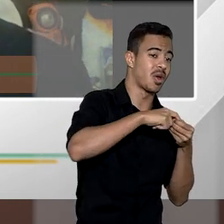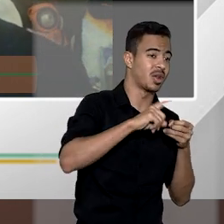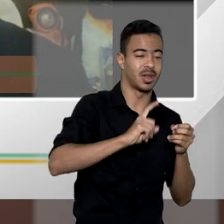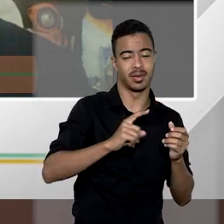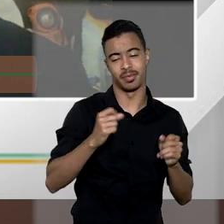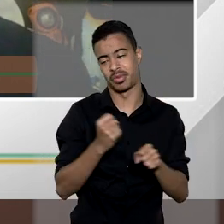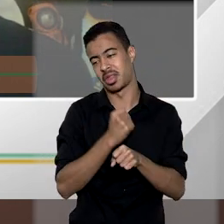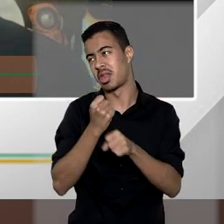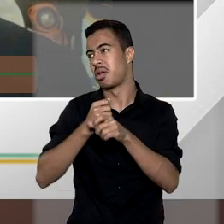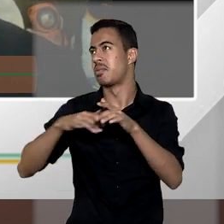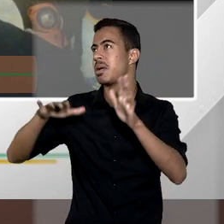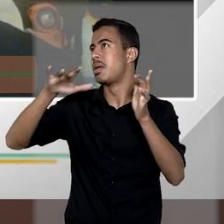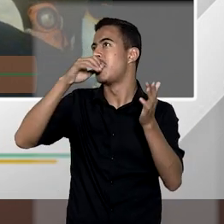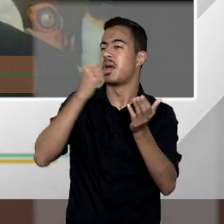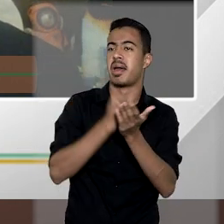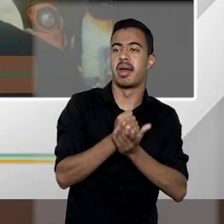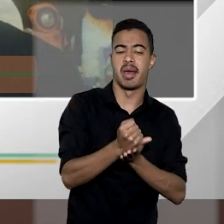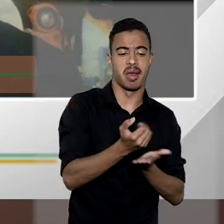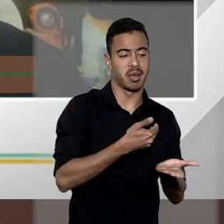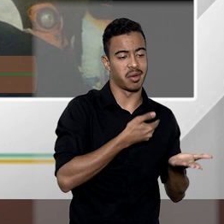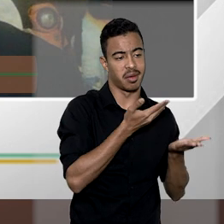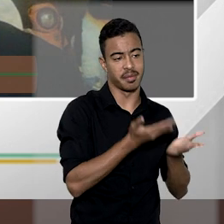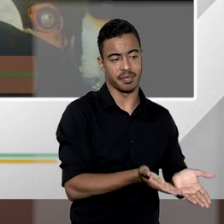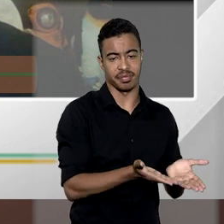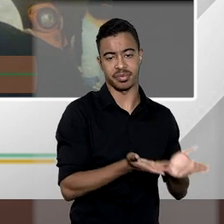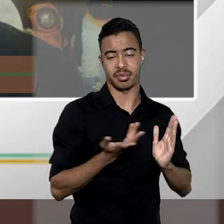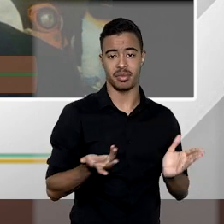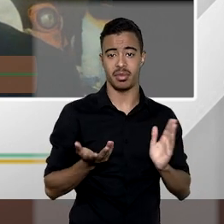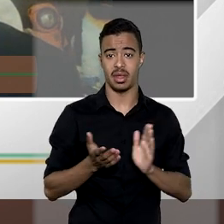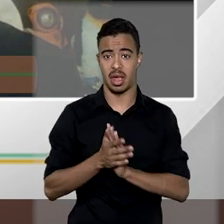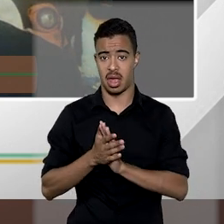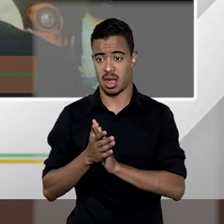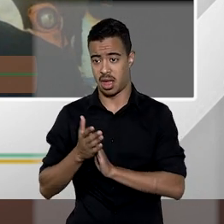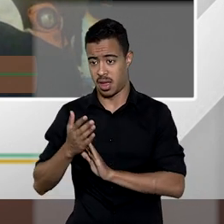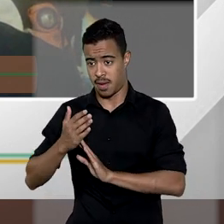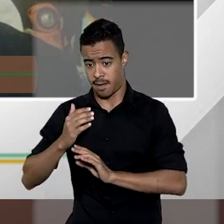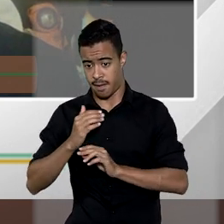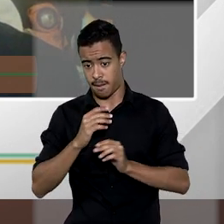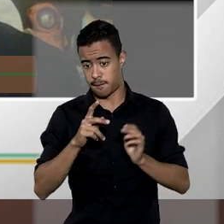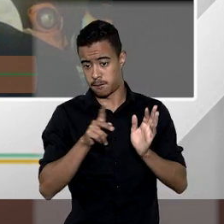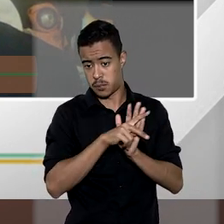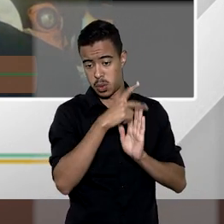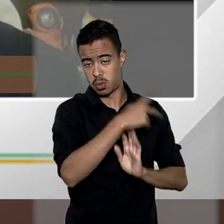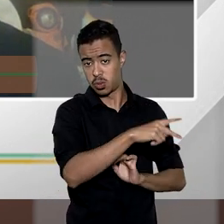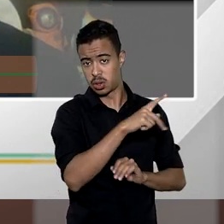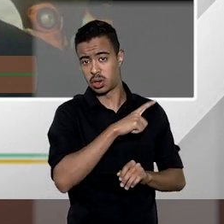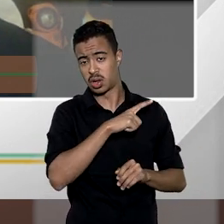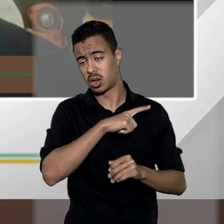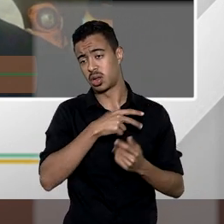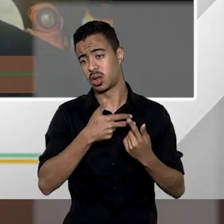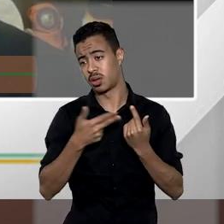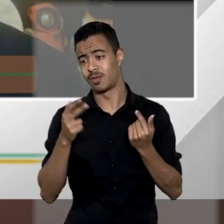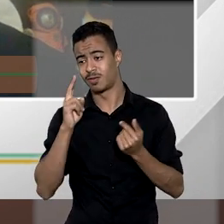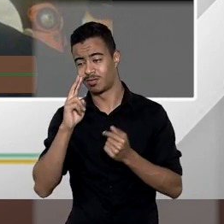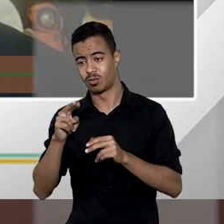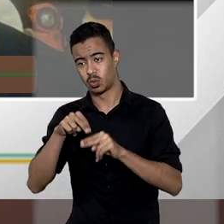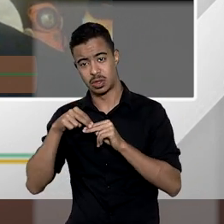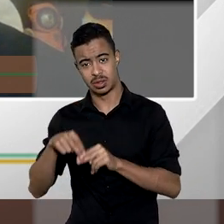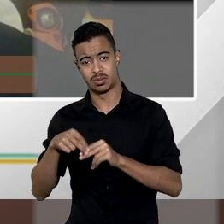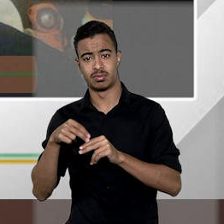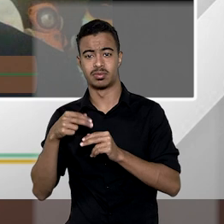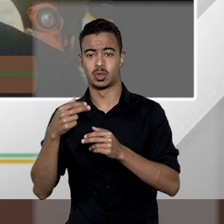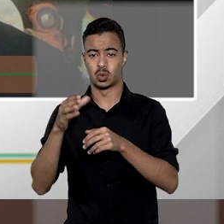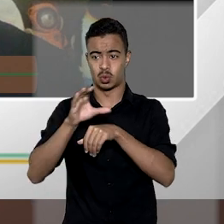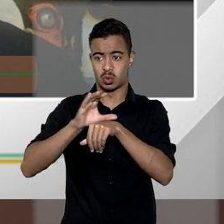emissão na posse em certos casos sempre que isso acontece ao tempo incondicional feita com mediante um